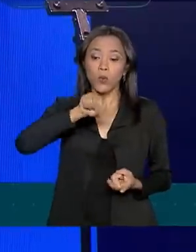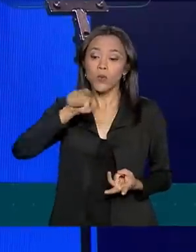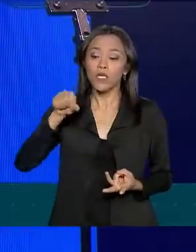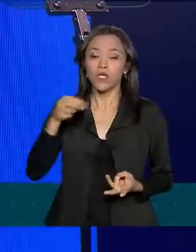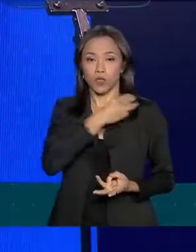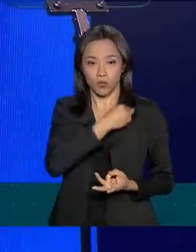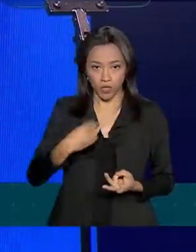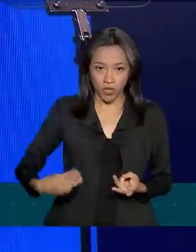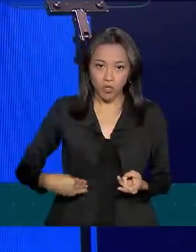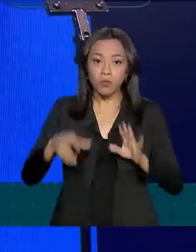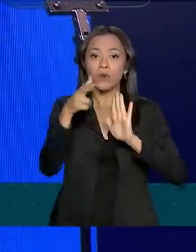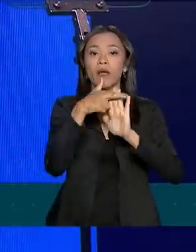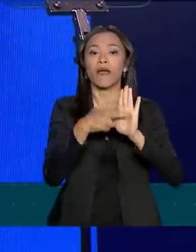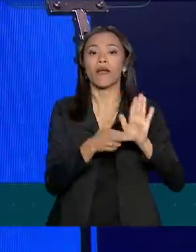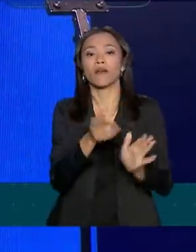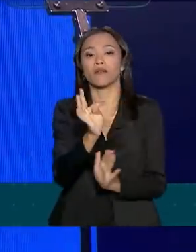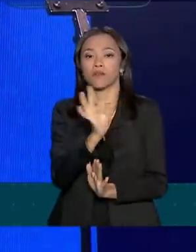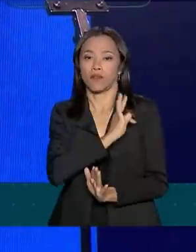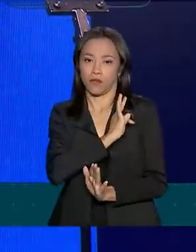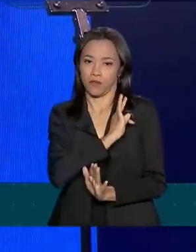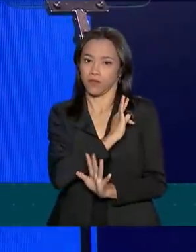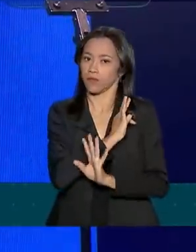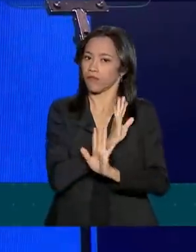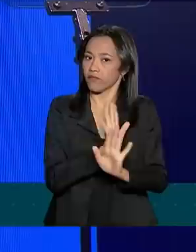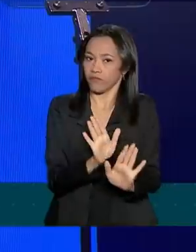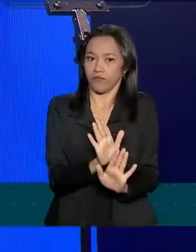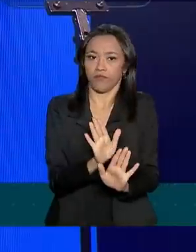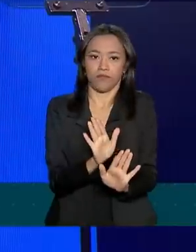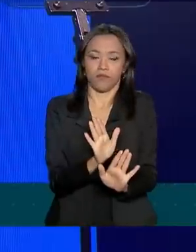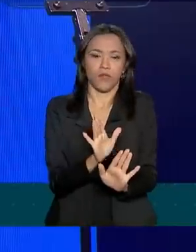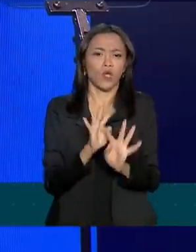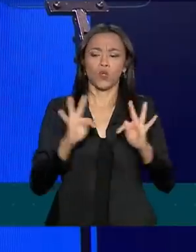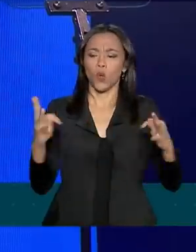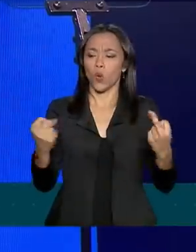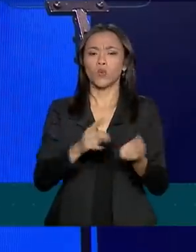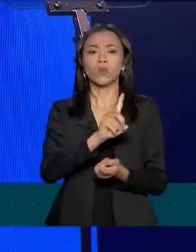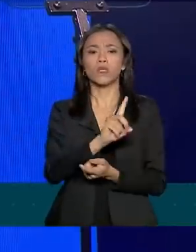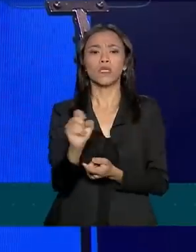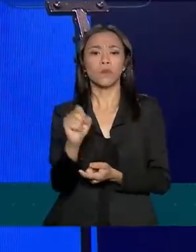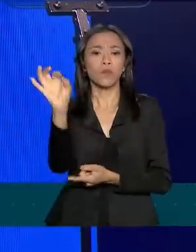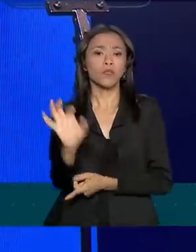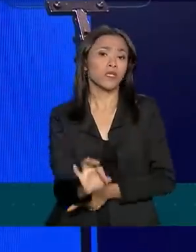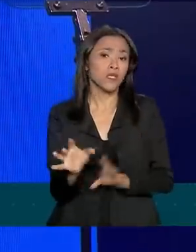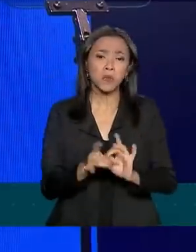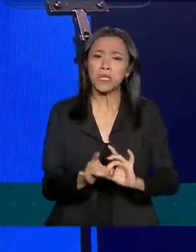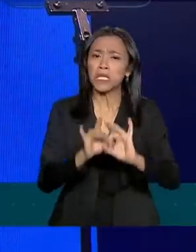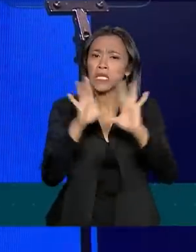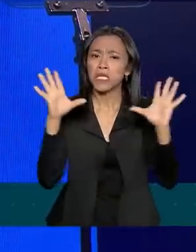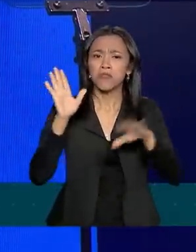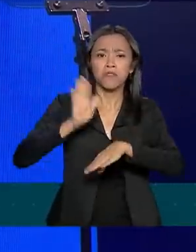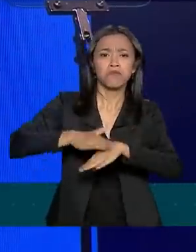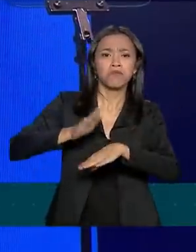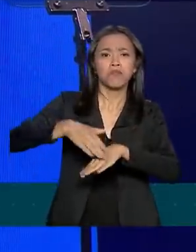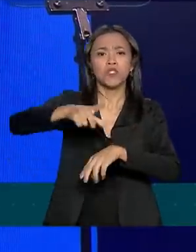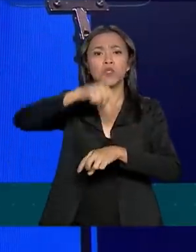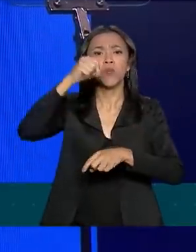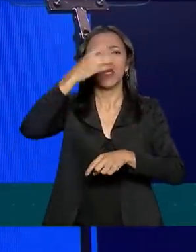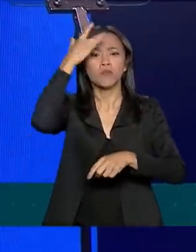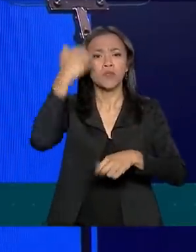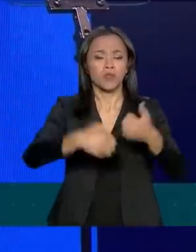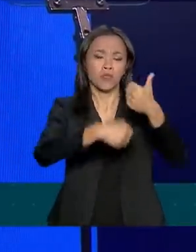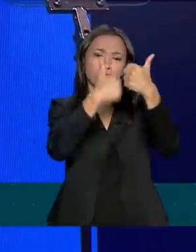critério técnico. Todos têm 100% de liberdade para escolher os seus subordinados.